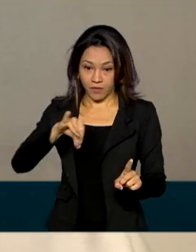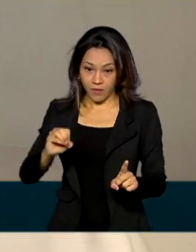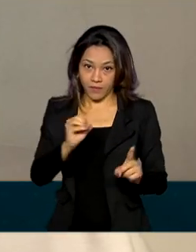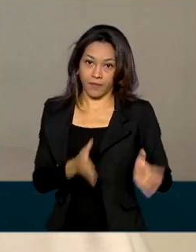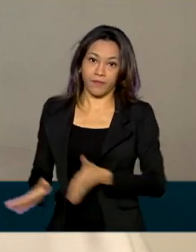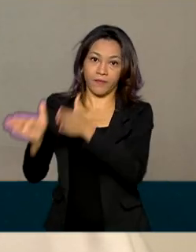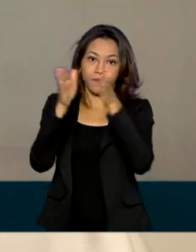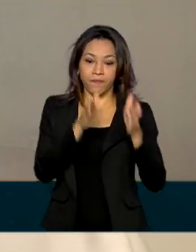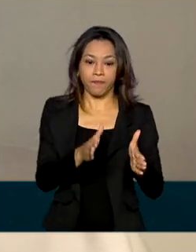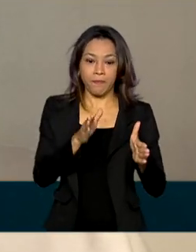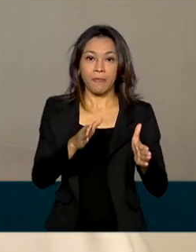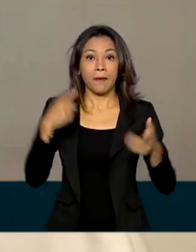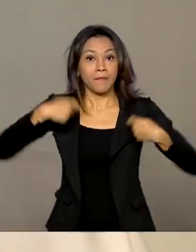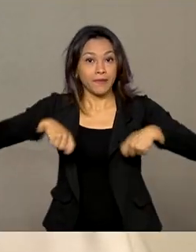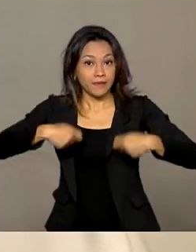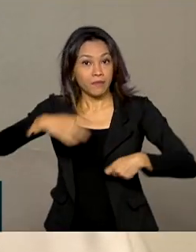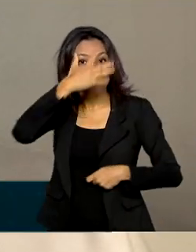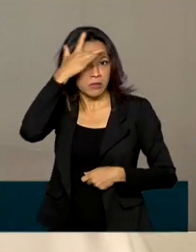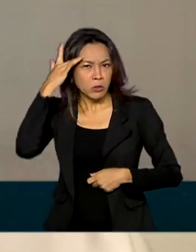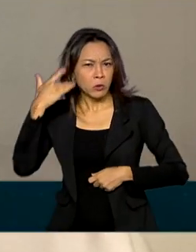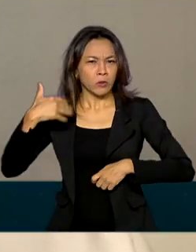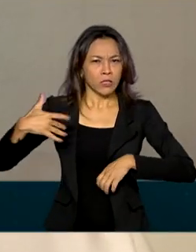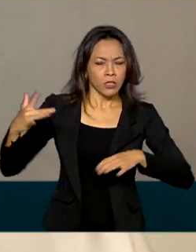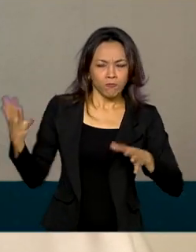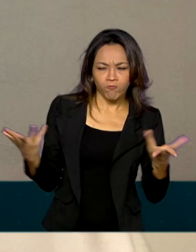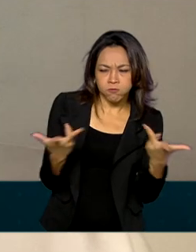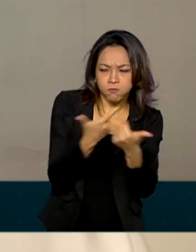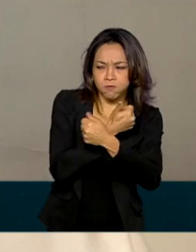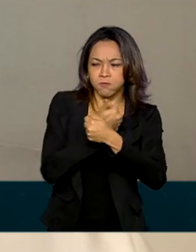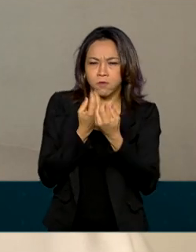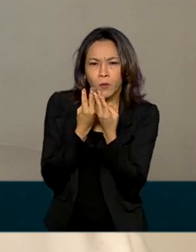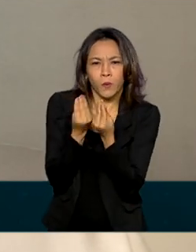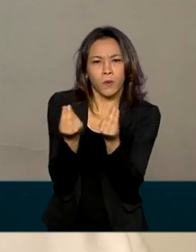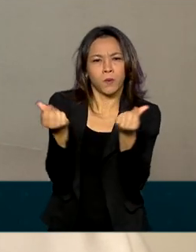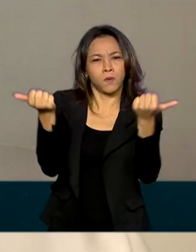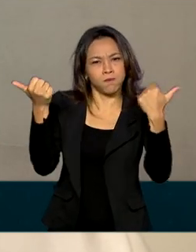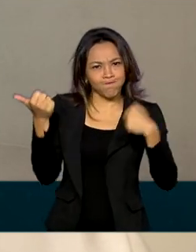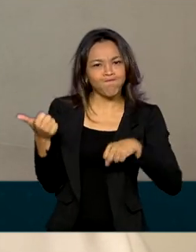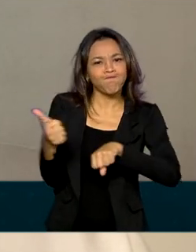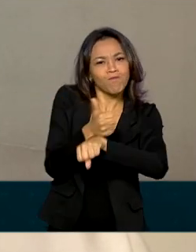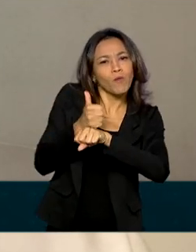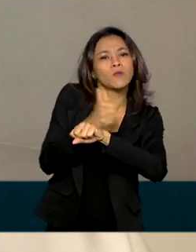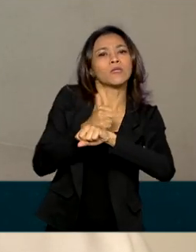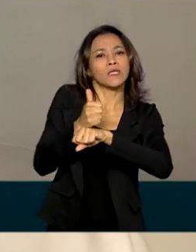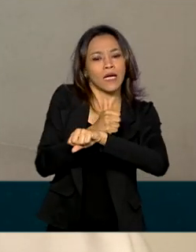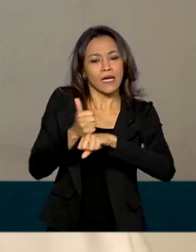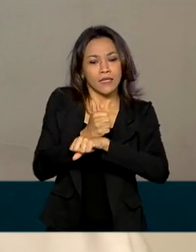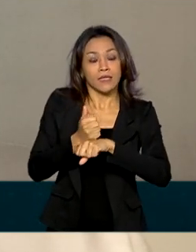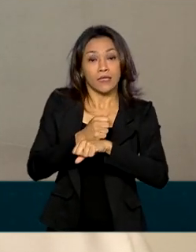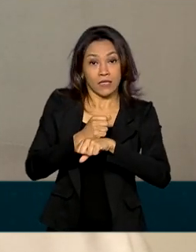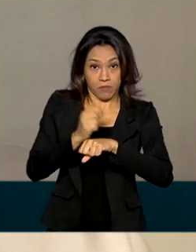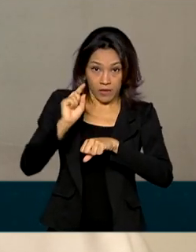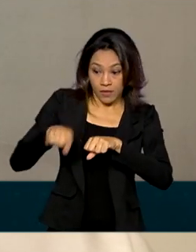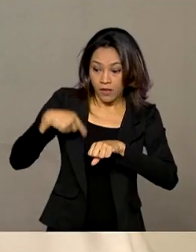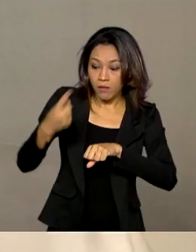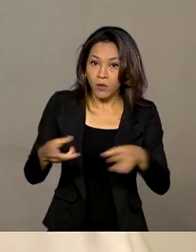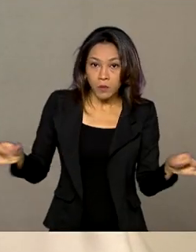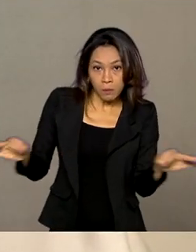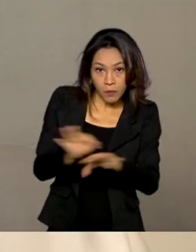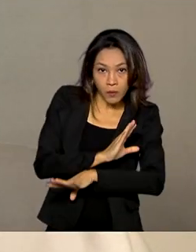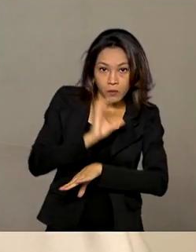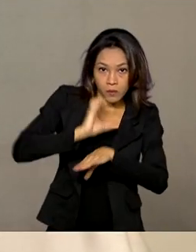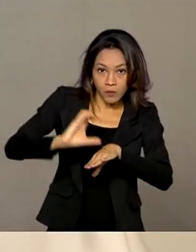Precisamos de pessoas qualificadas e de pessoas que possam, depois de fazer esses cursos,